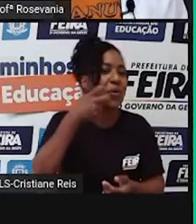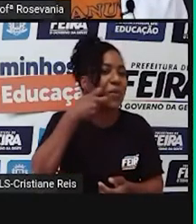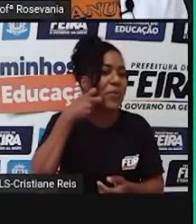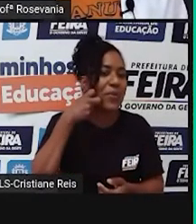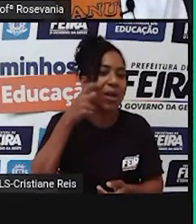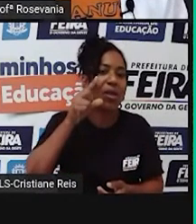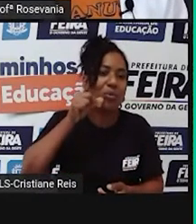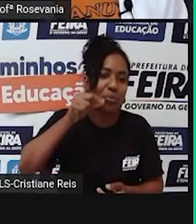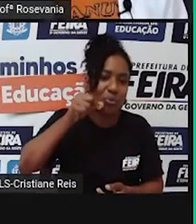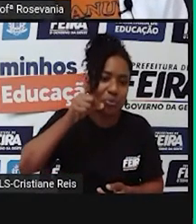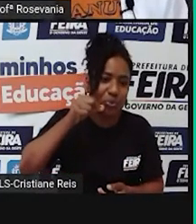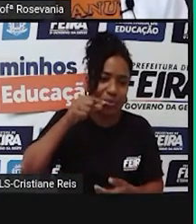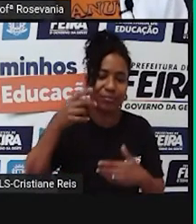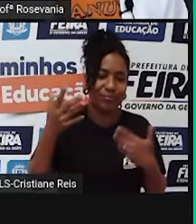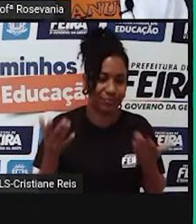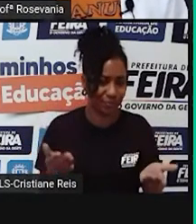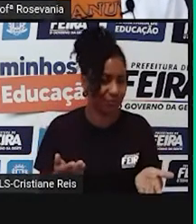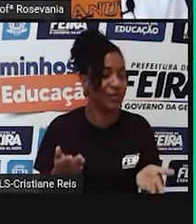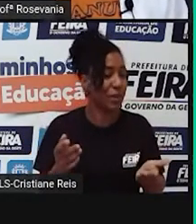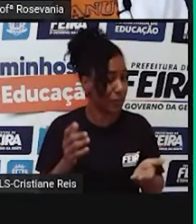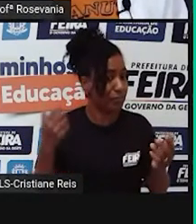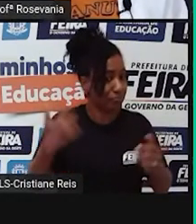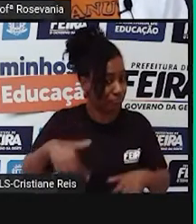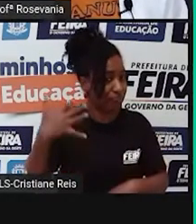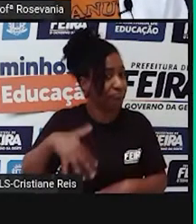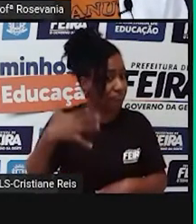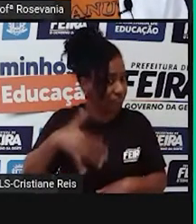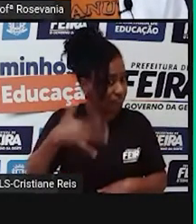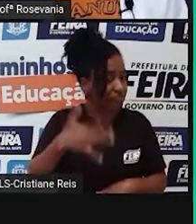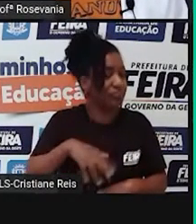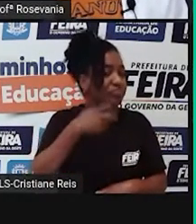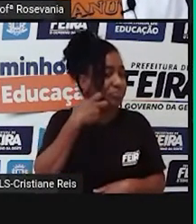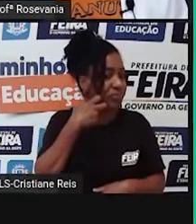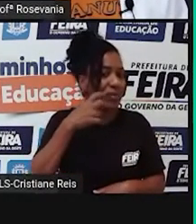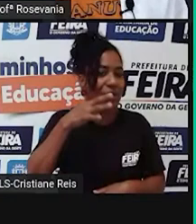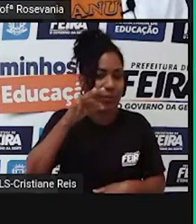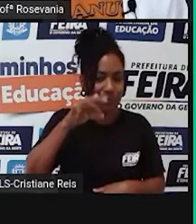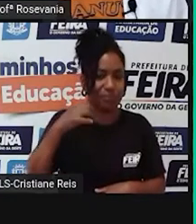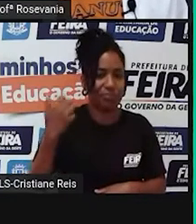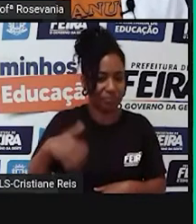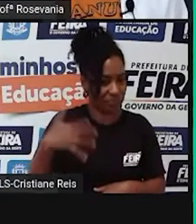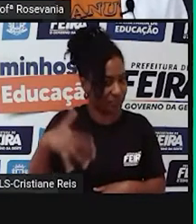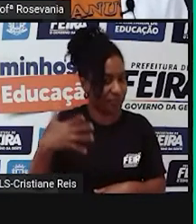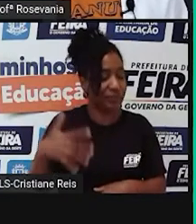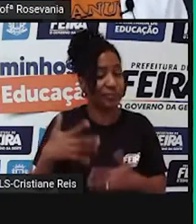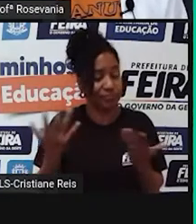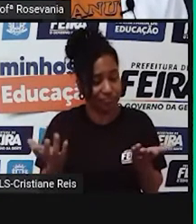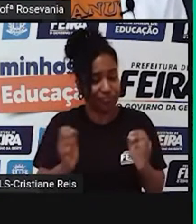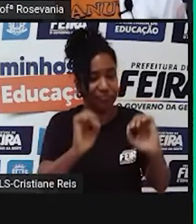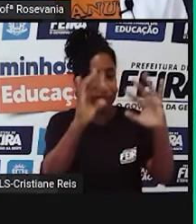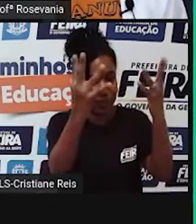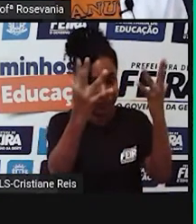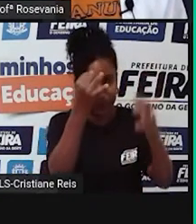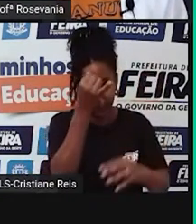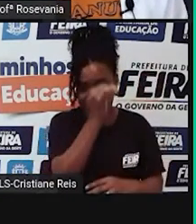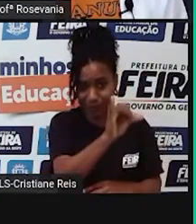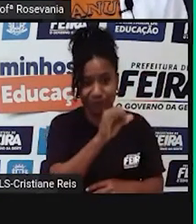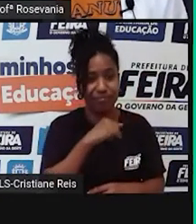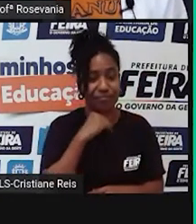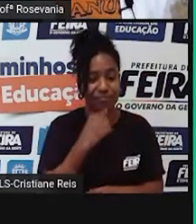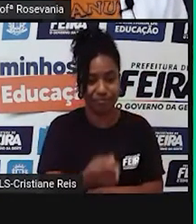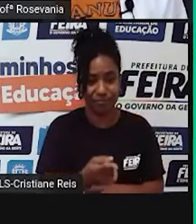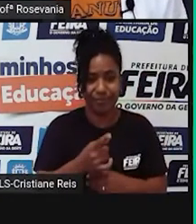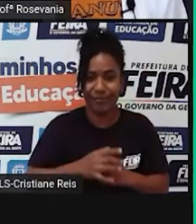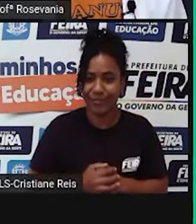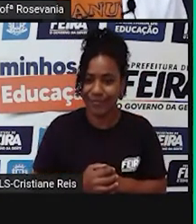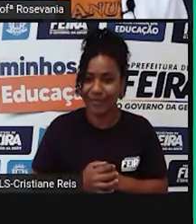hoje está tudo tão caro, né, que fica até difícil manter as tradições. E aqui, né, uma brincadeira tão legal, né, que é empinar a pipa,